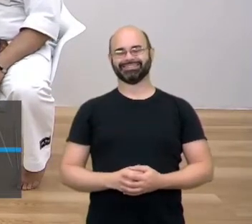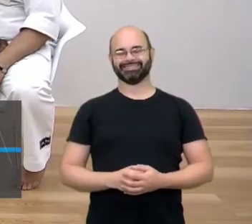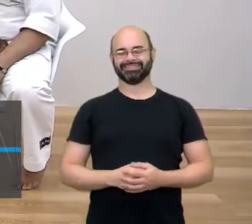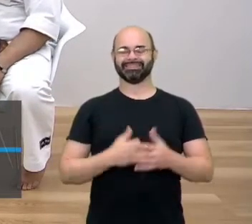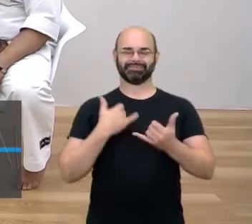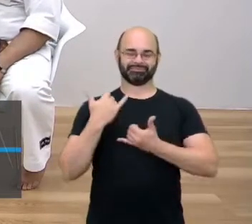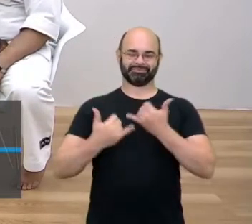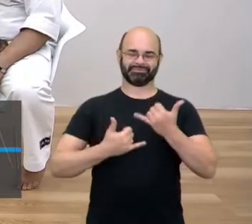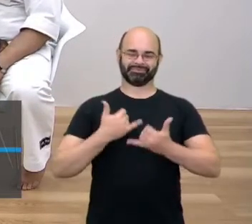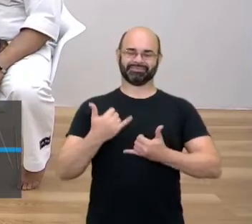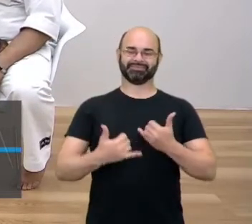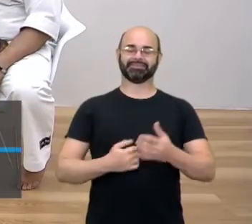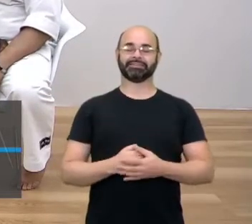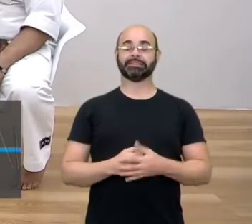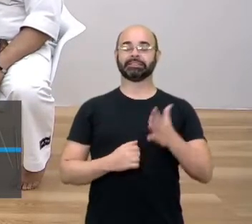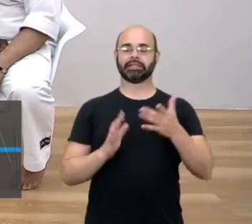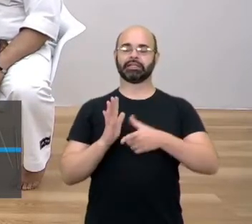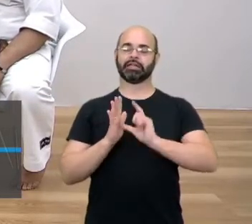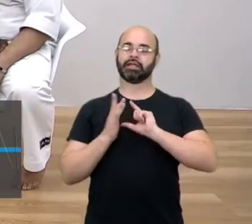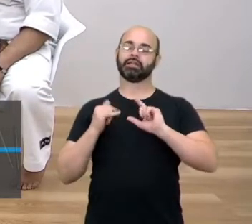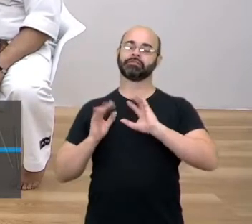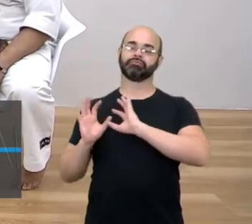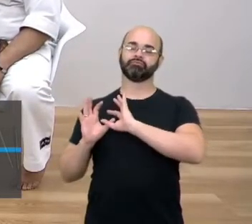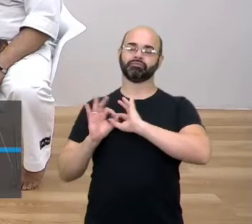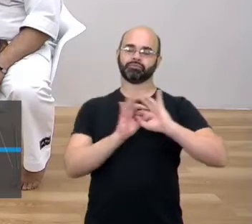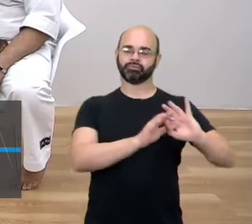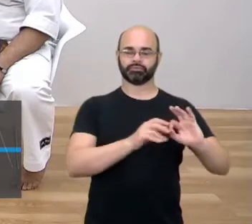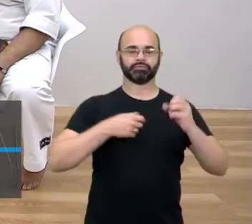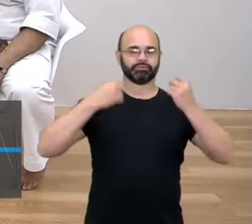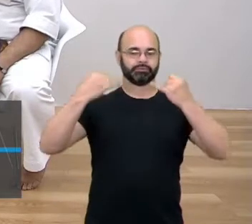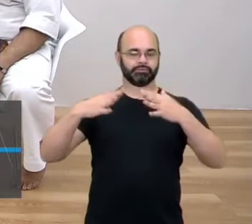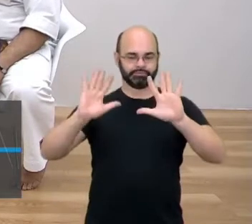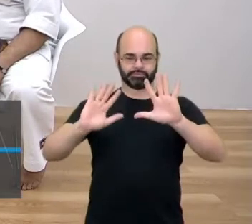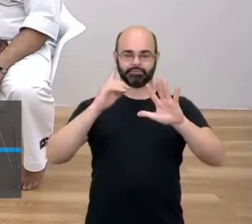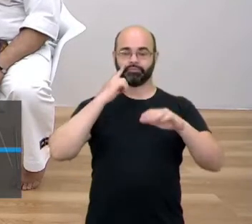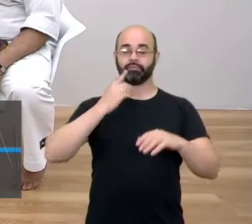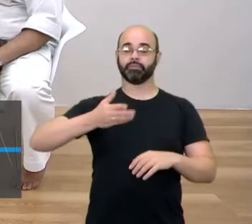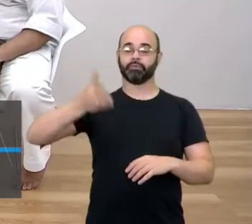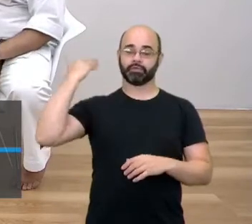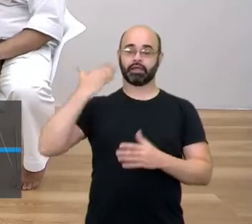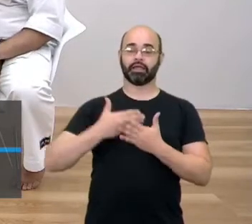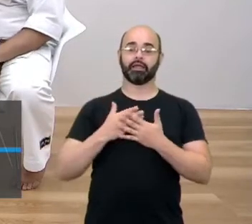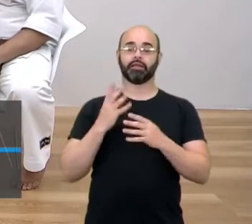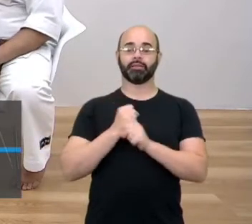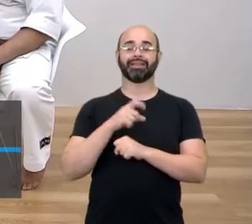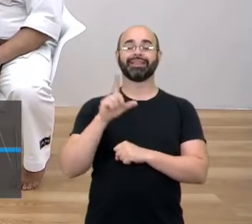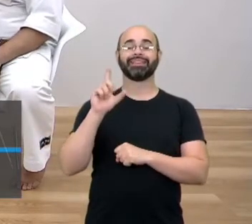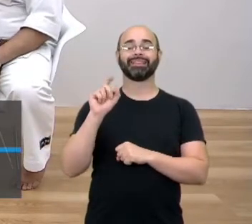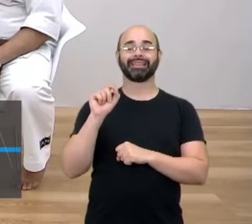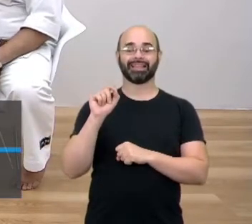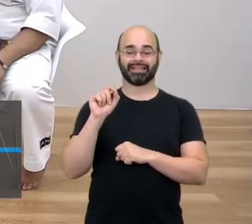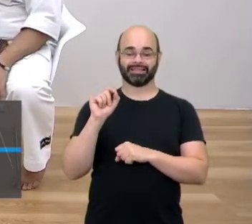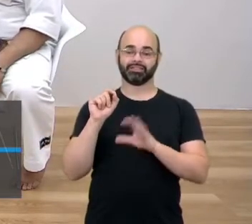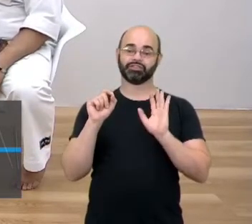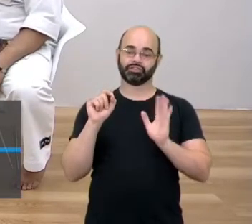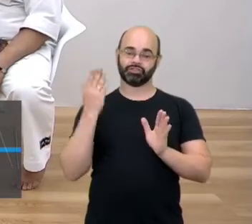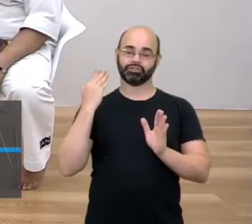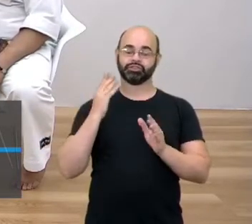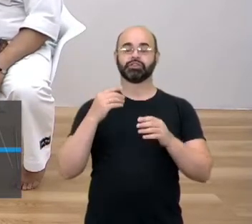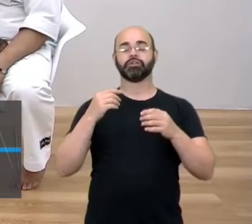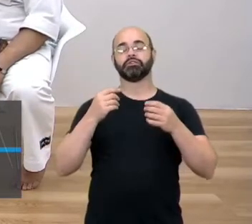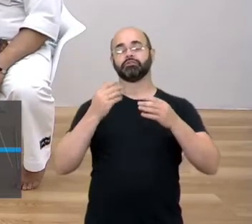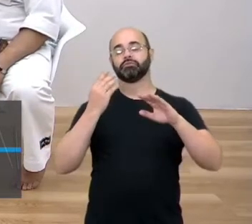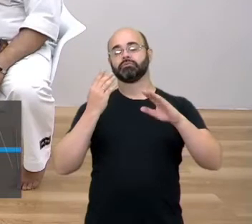um contexto geral. Nós tivemos aí 10 aulas, né, o Isso, eu falei um pouquinho sobre isso, né? Sobre algumas lutas, né?